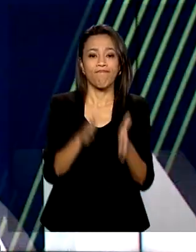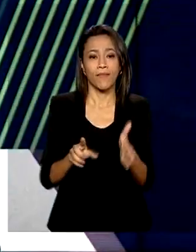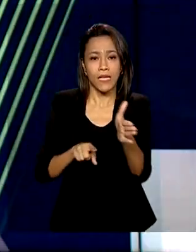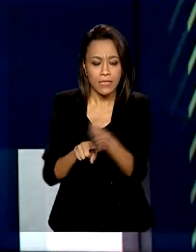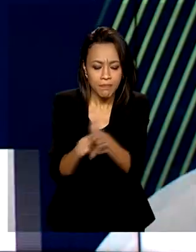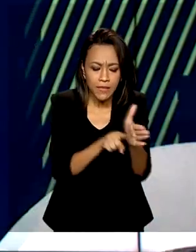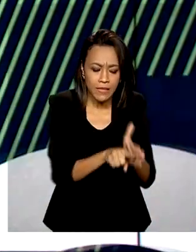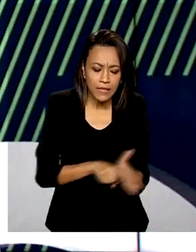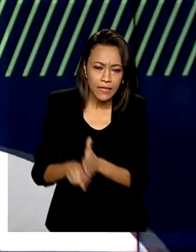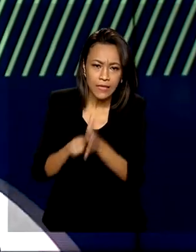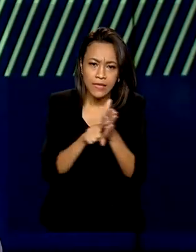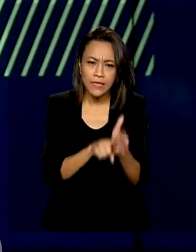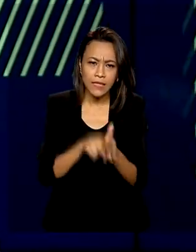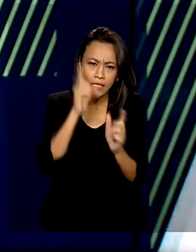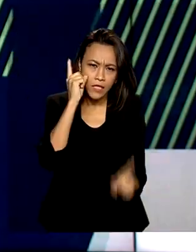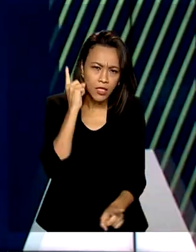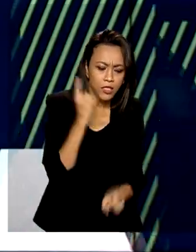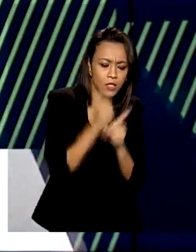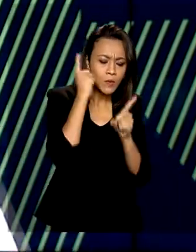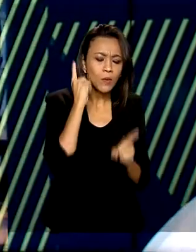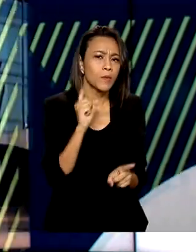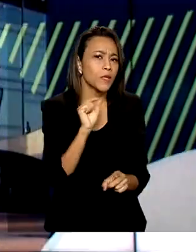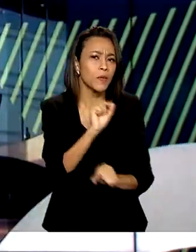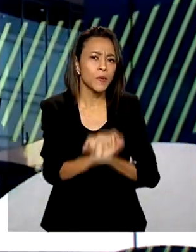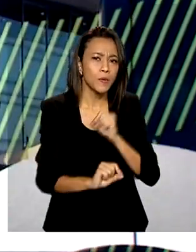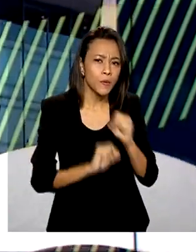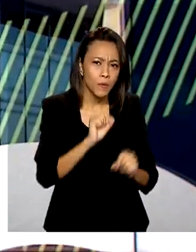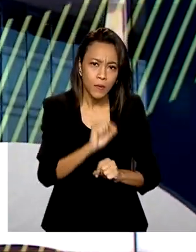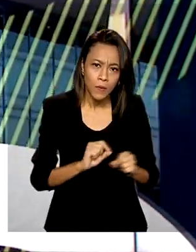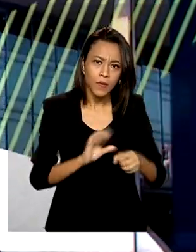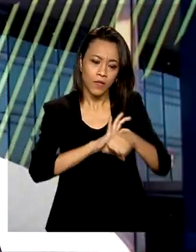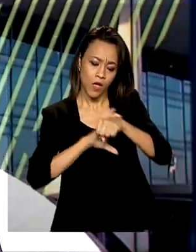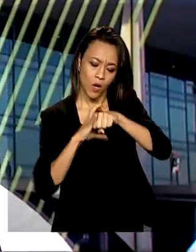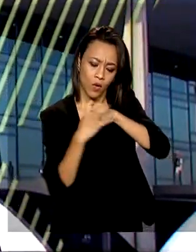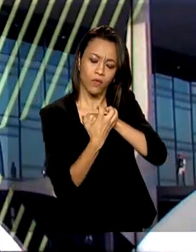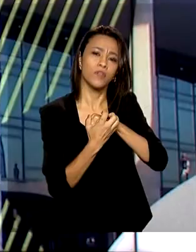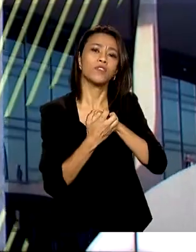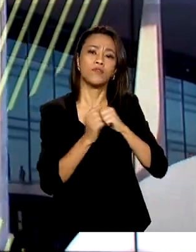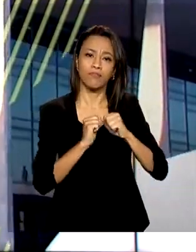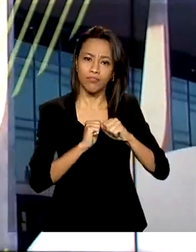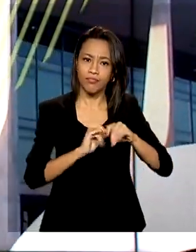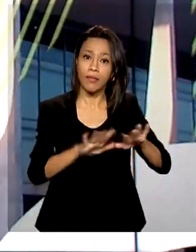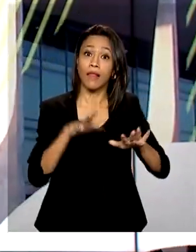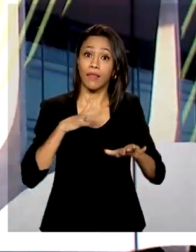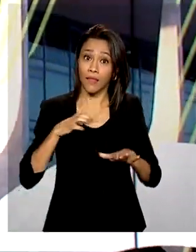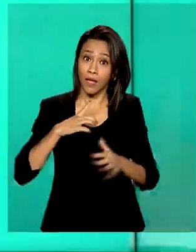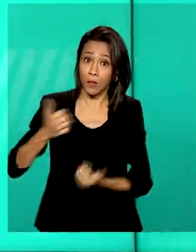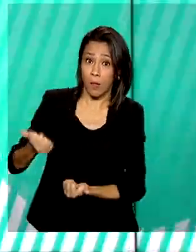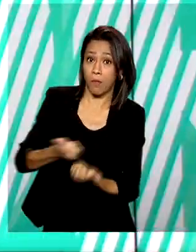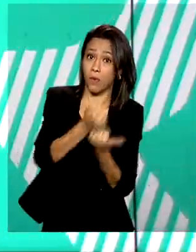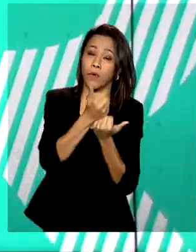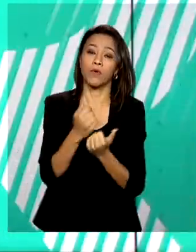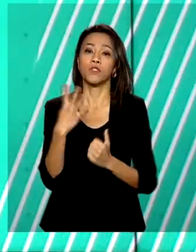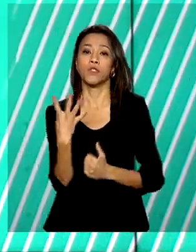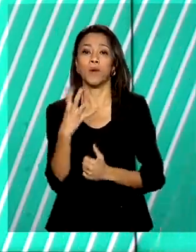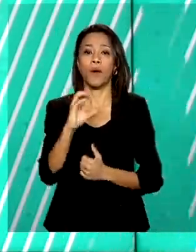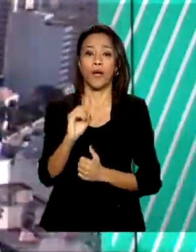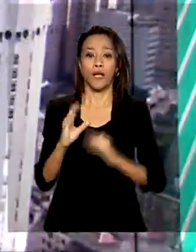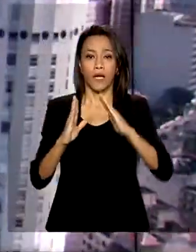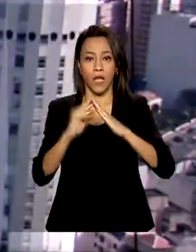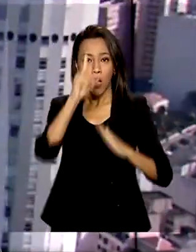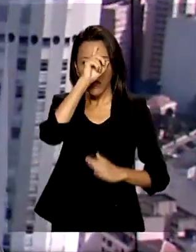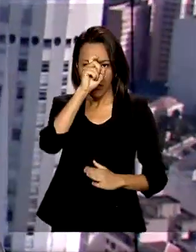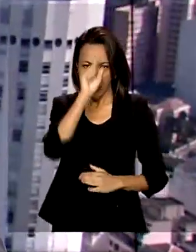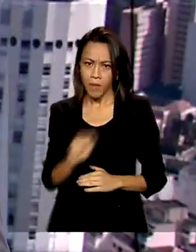para descobrir fatores ainda desconhecidos da Covid-19 contam com o reforço de 40 hospitais universitários de